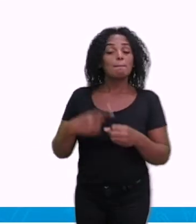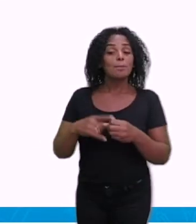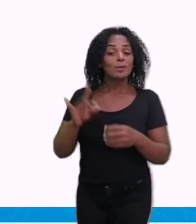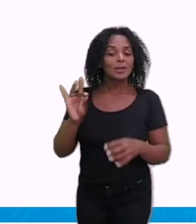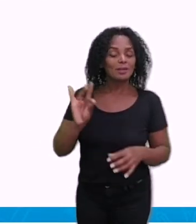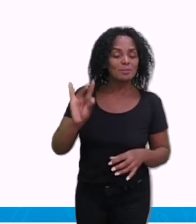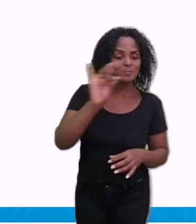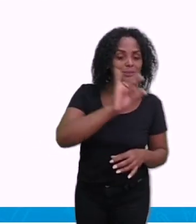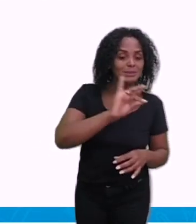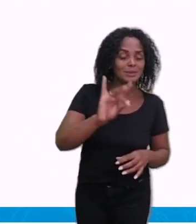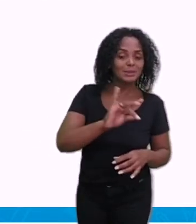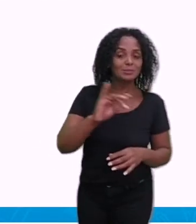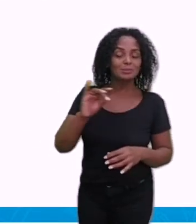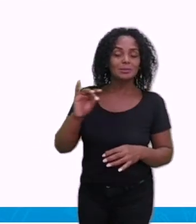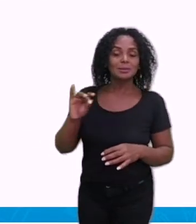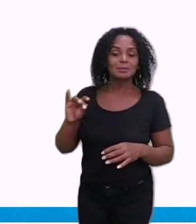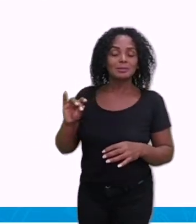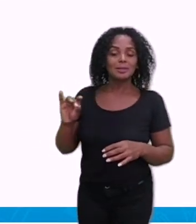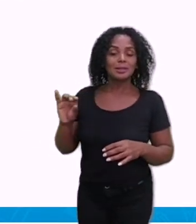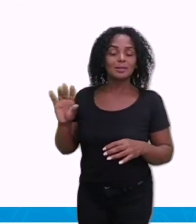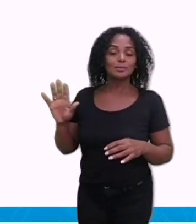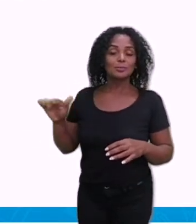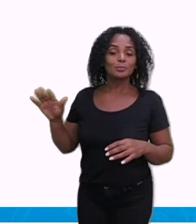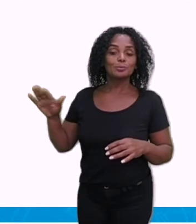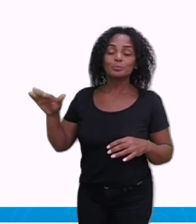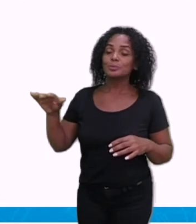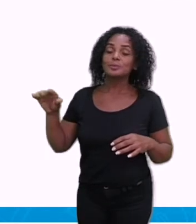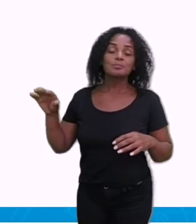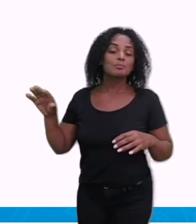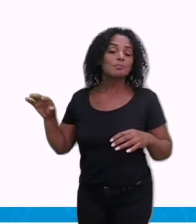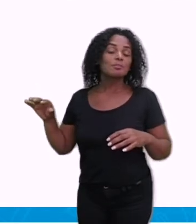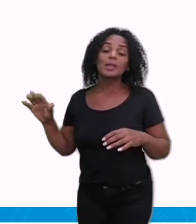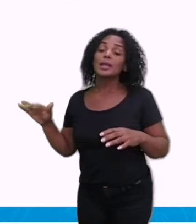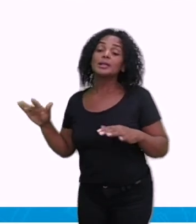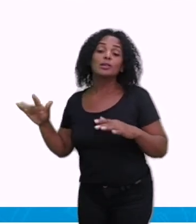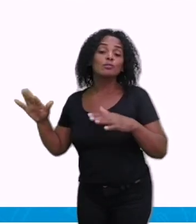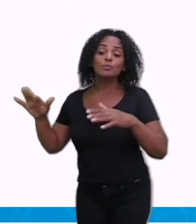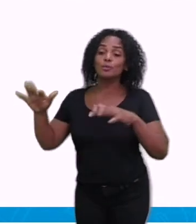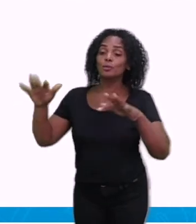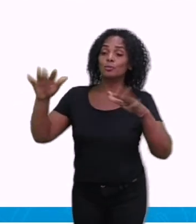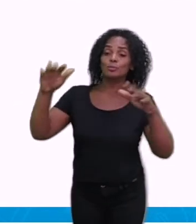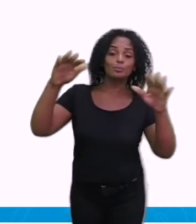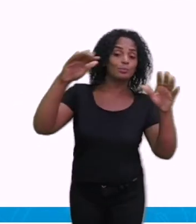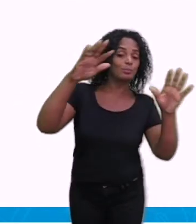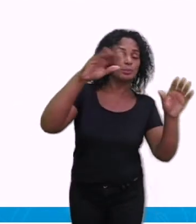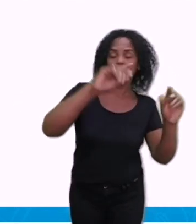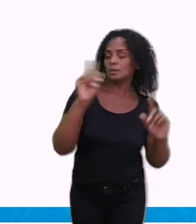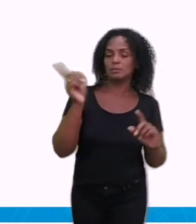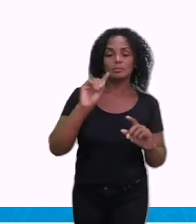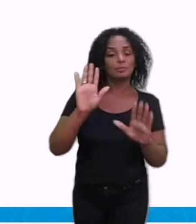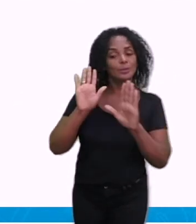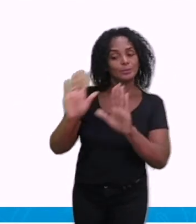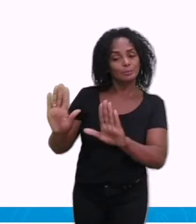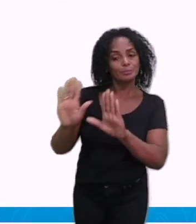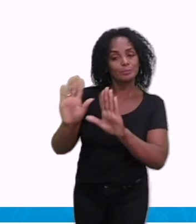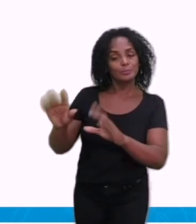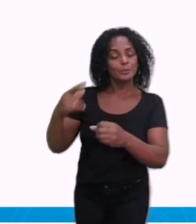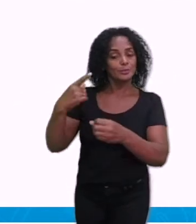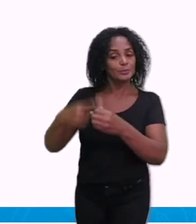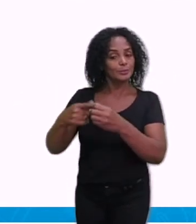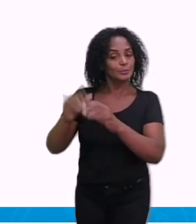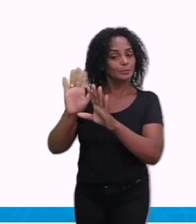distâncias, tá? Ele fica ali sempre na mesma redondeza. De acordo com